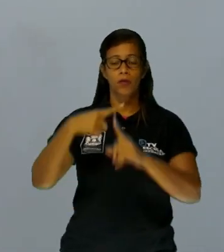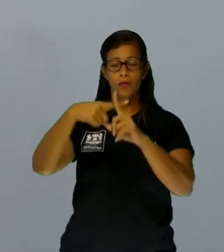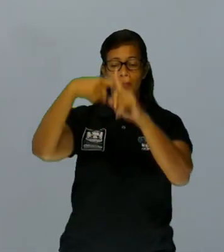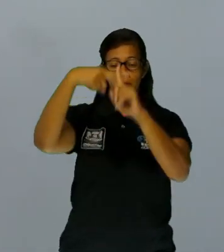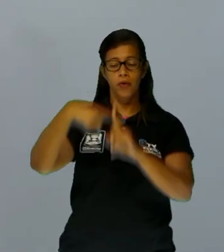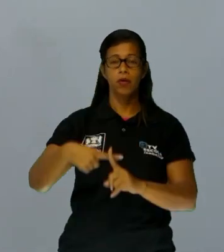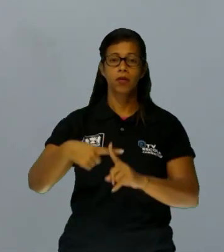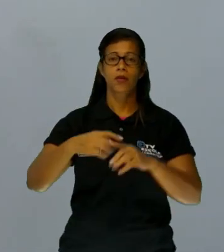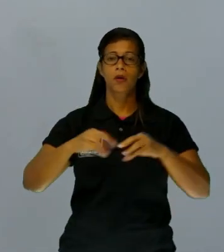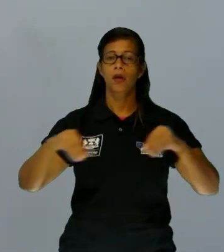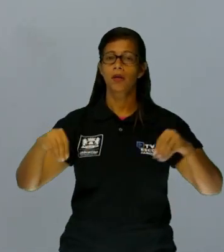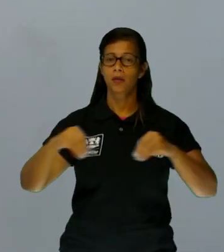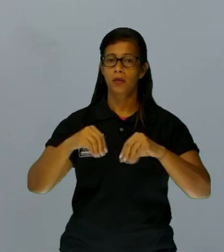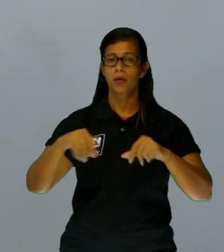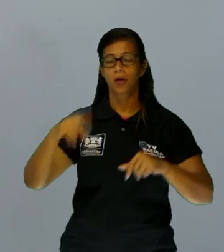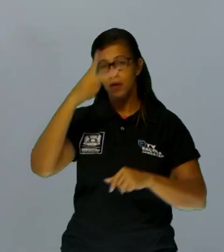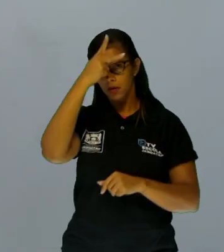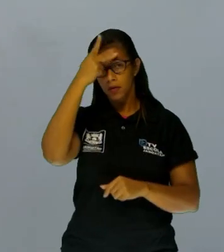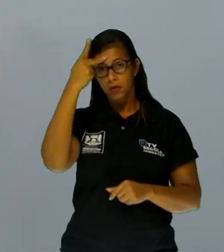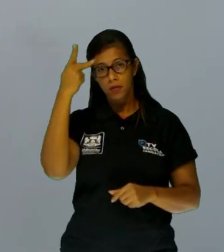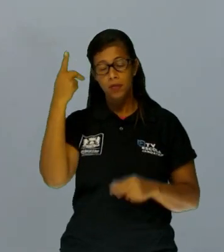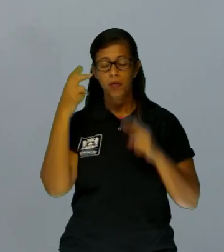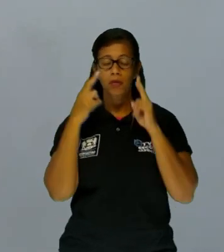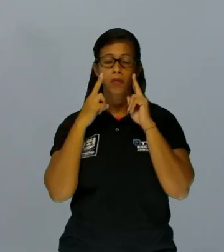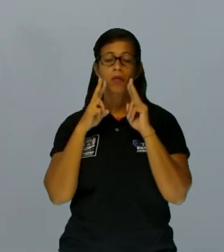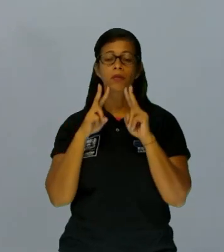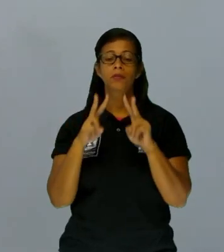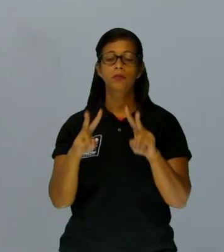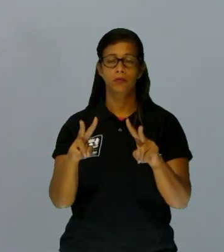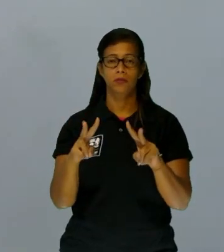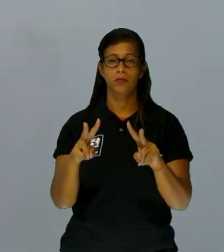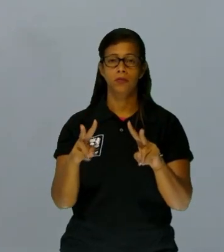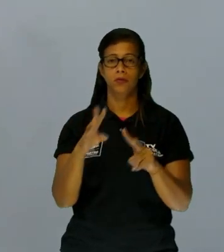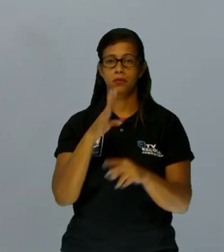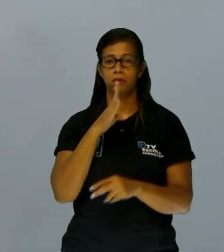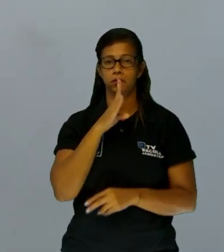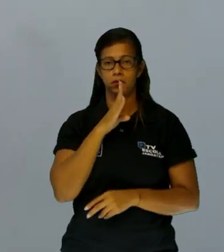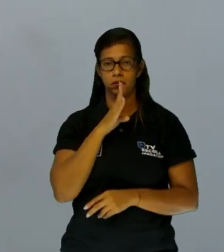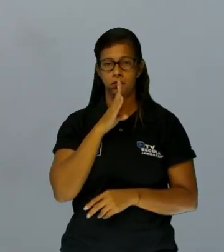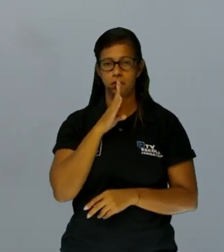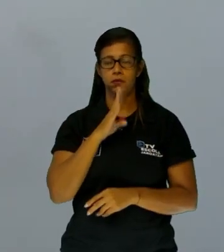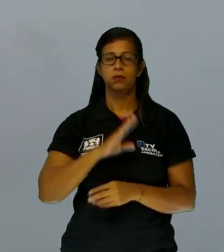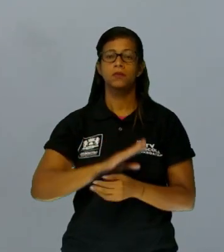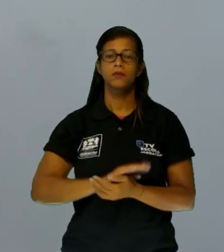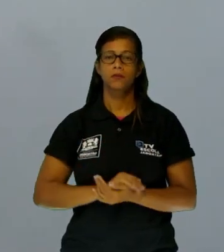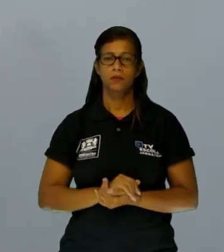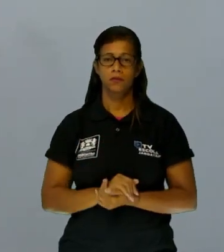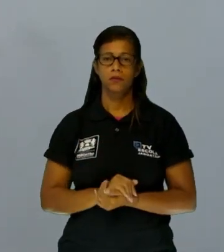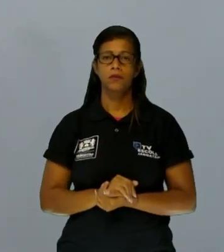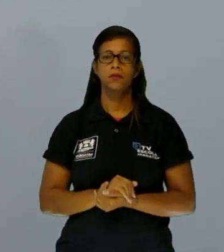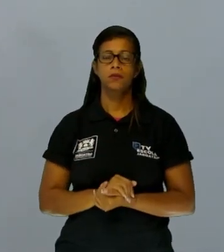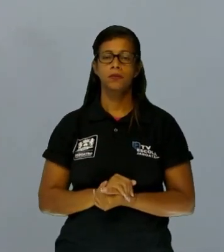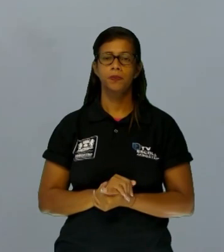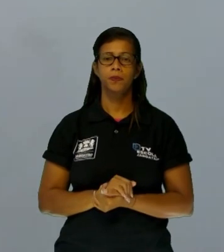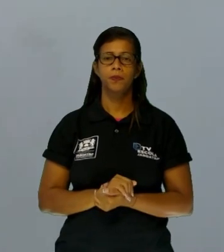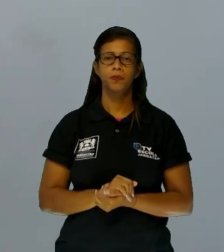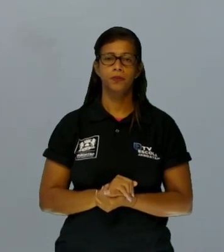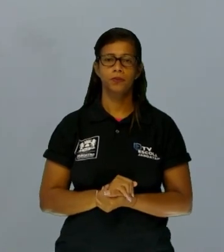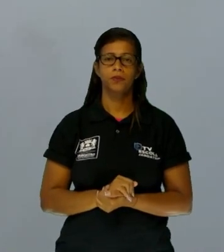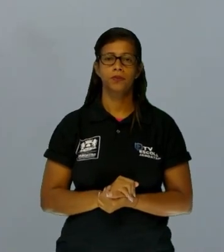e as pessoas só observando ao longe, sem que houvesse gritos de pedido de justiça ou coisa assim.